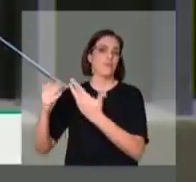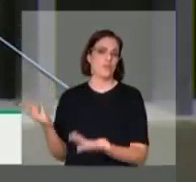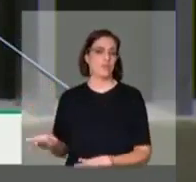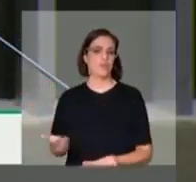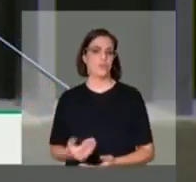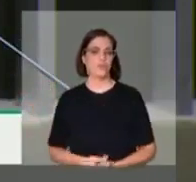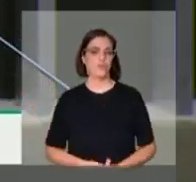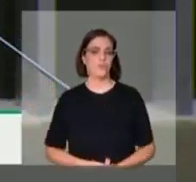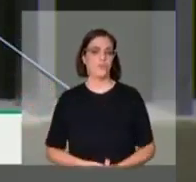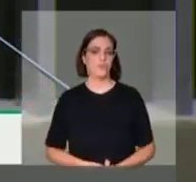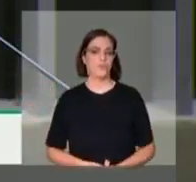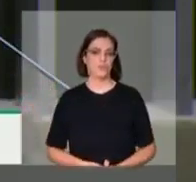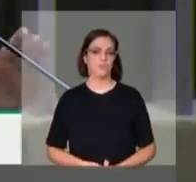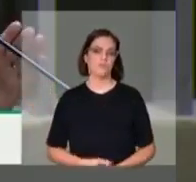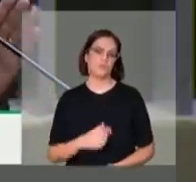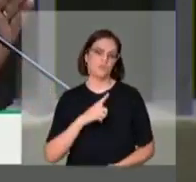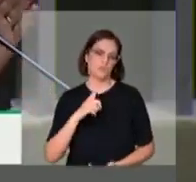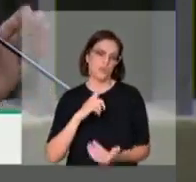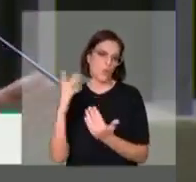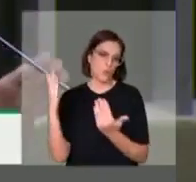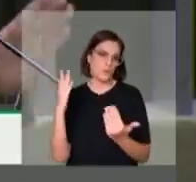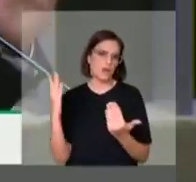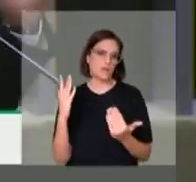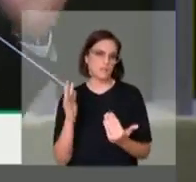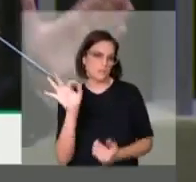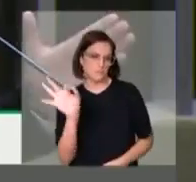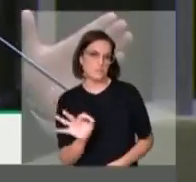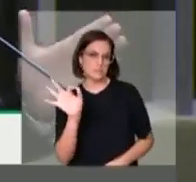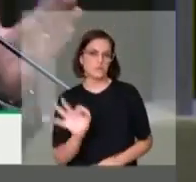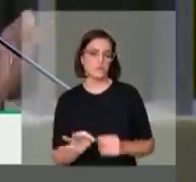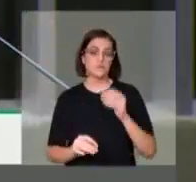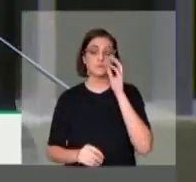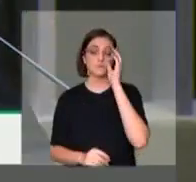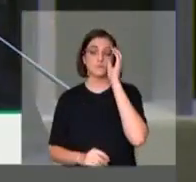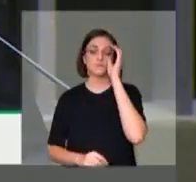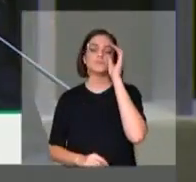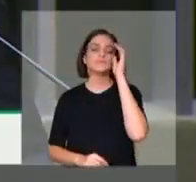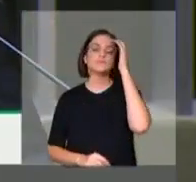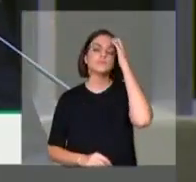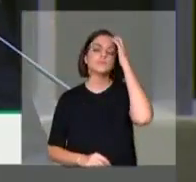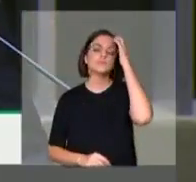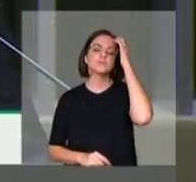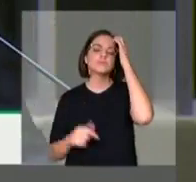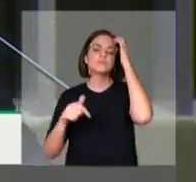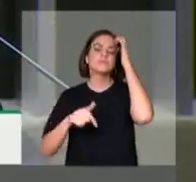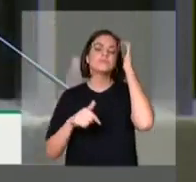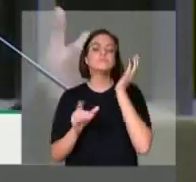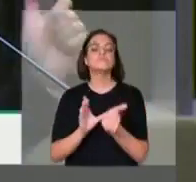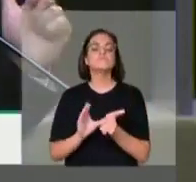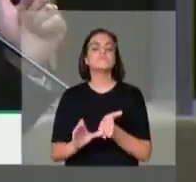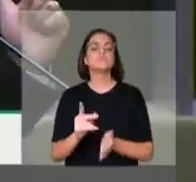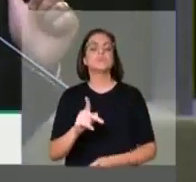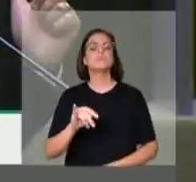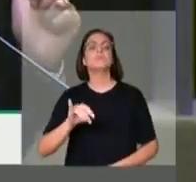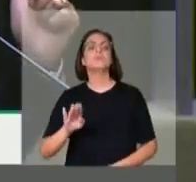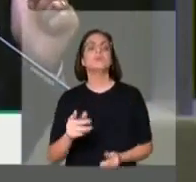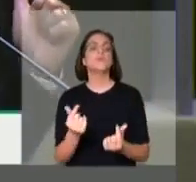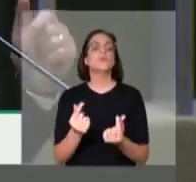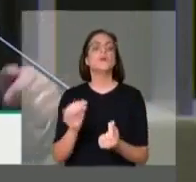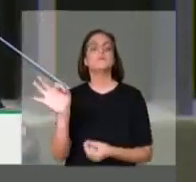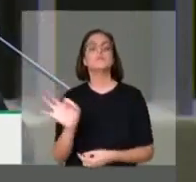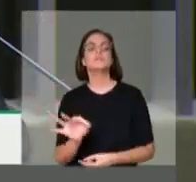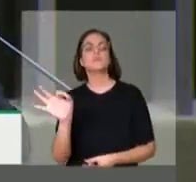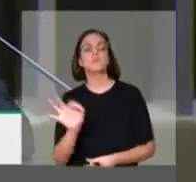considerando a sua população. Quanto se investe do PIB em ciência e tecnologia? O atual